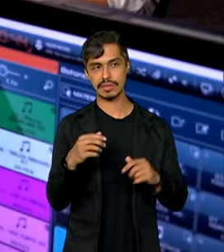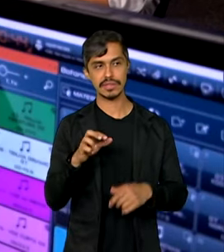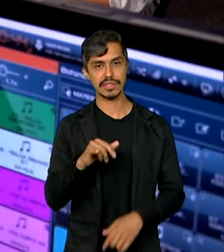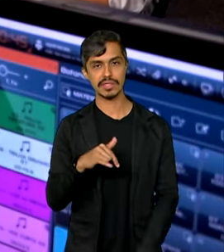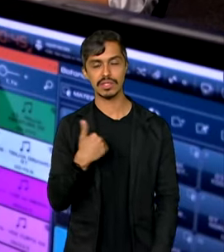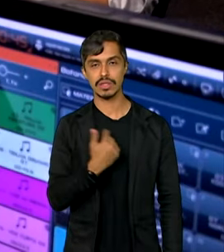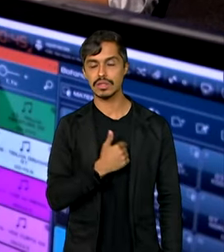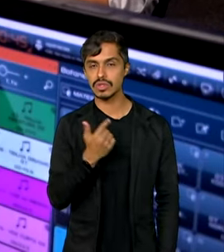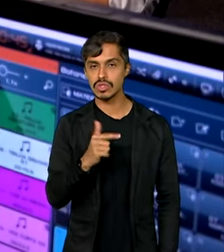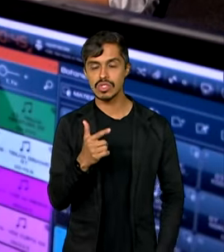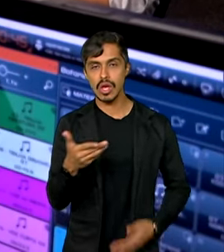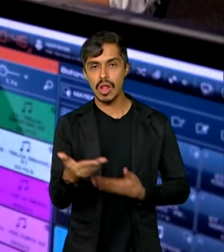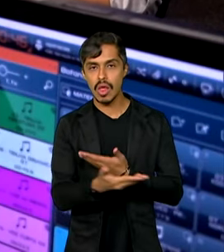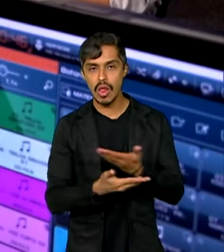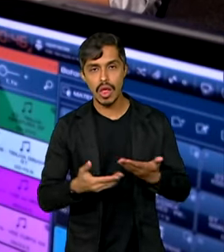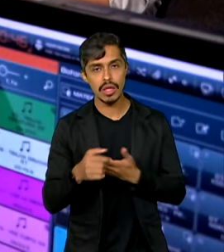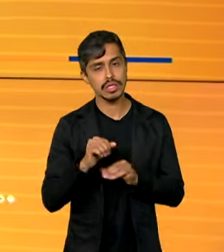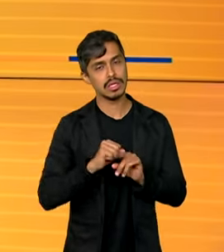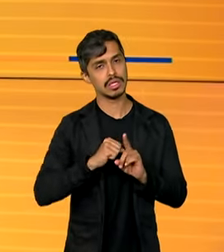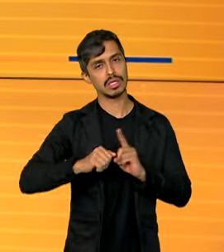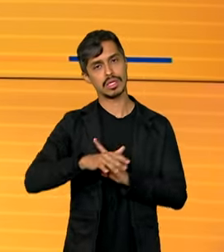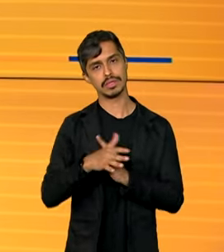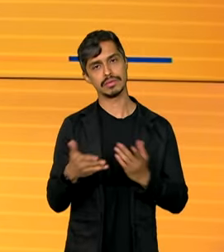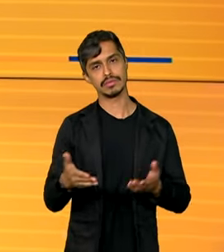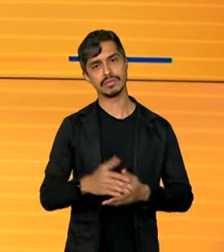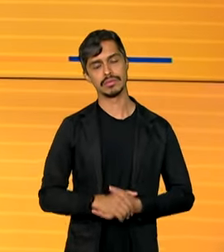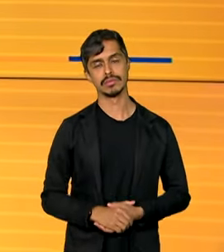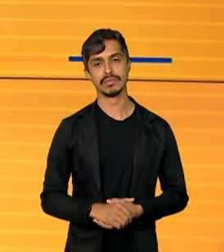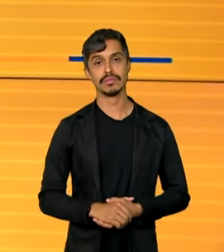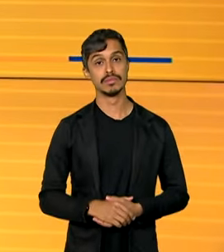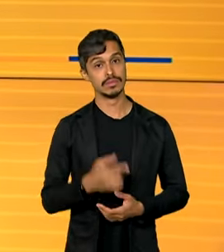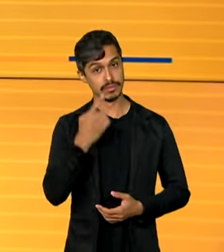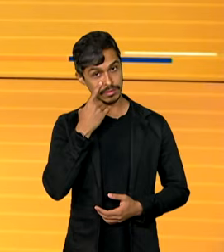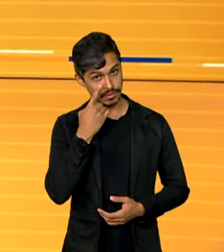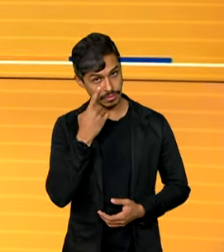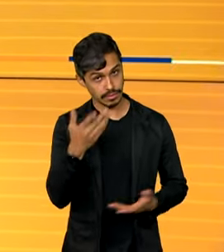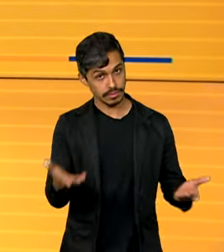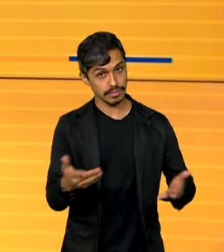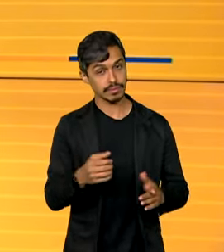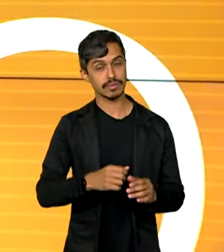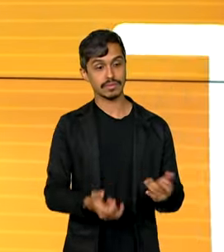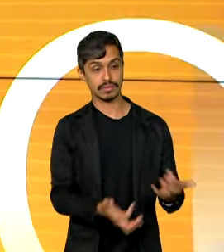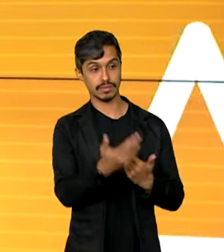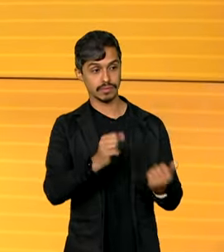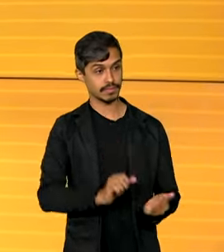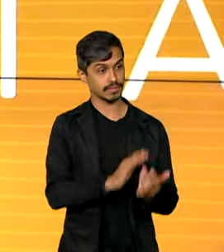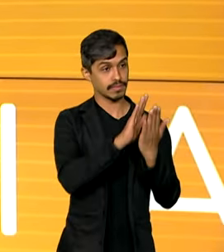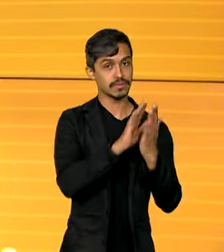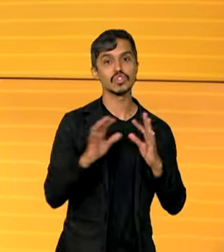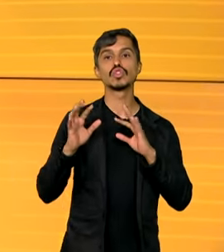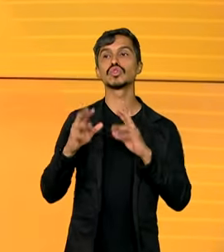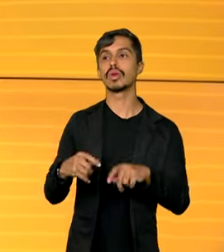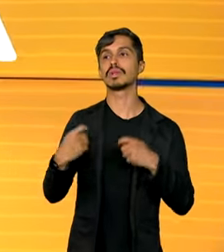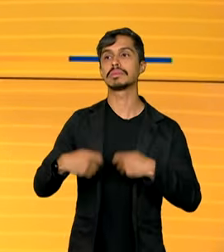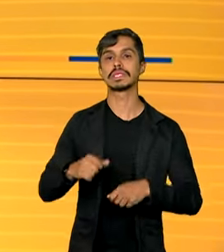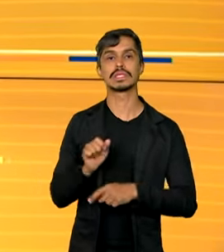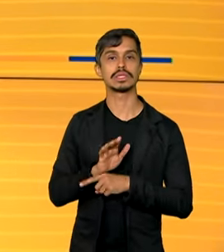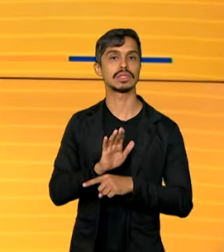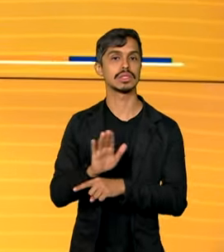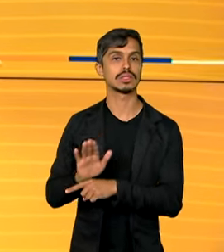a colaboração da sociedade. Pois é, para combater as queimadas em todo o país, todo mundo deve ajudar